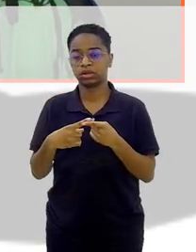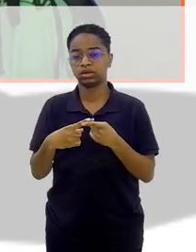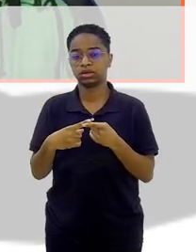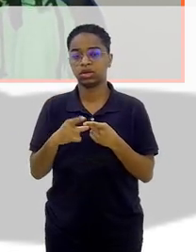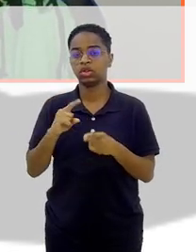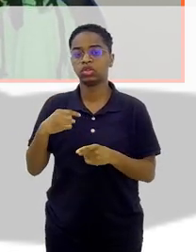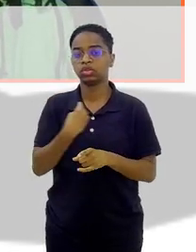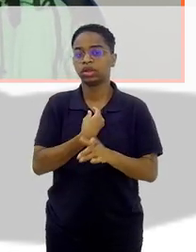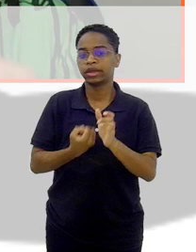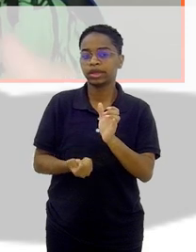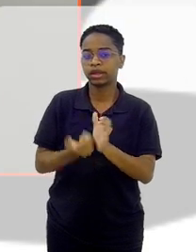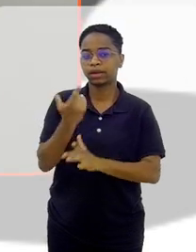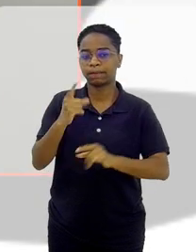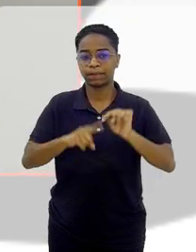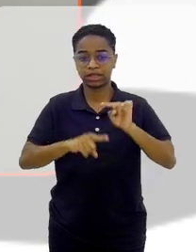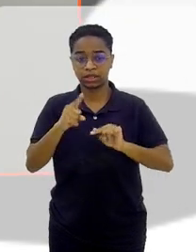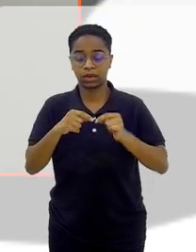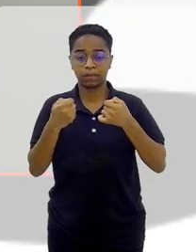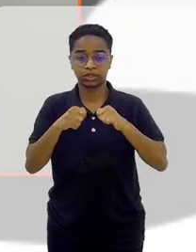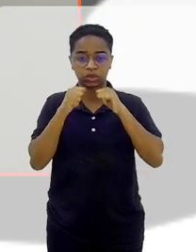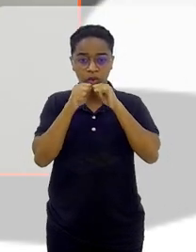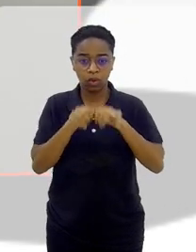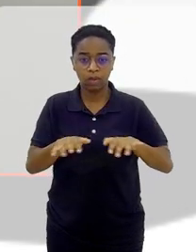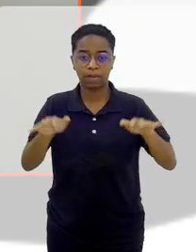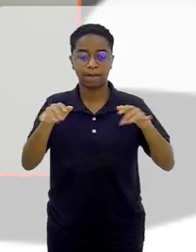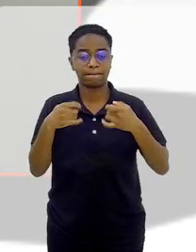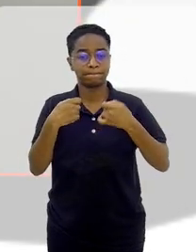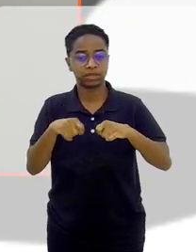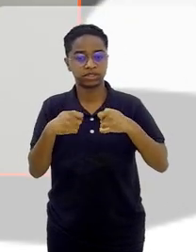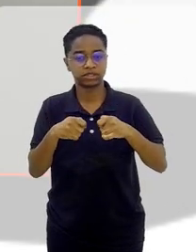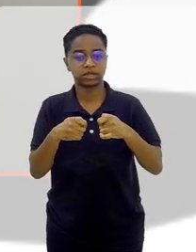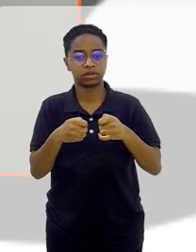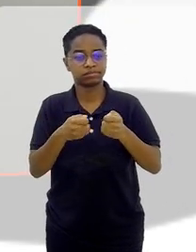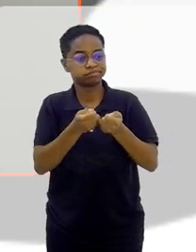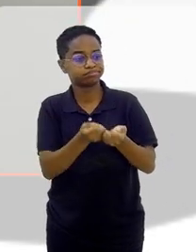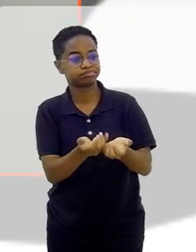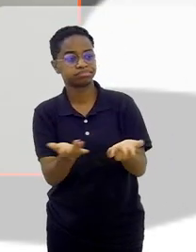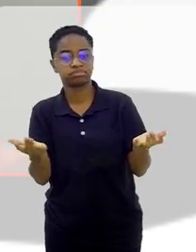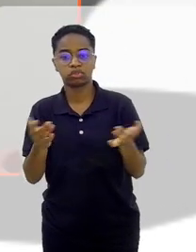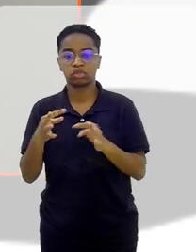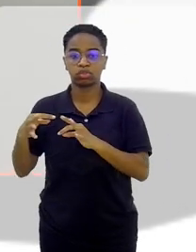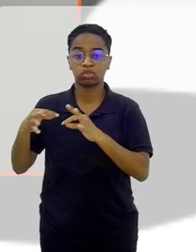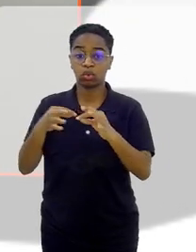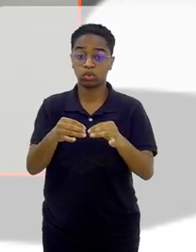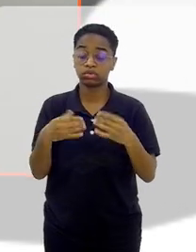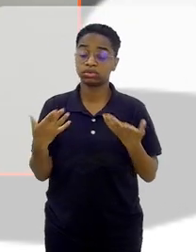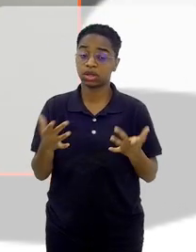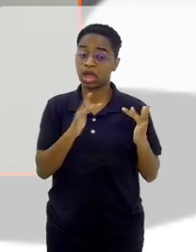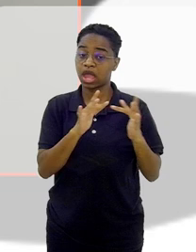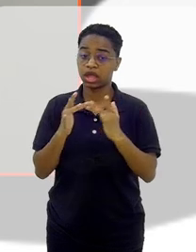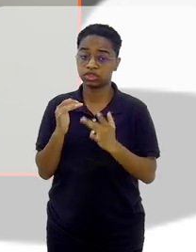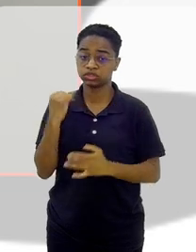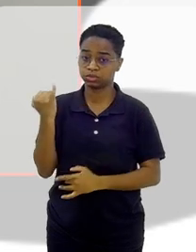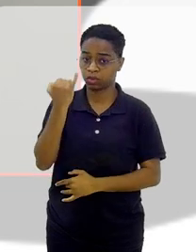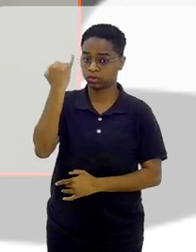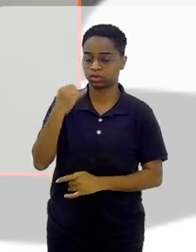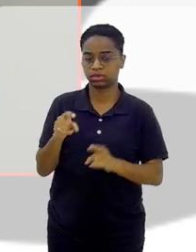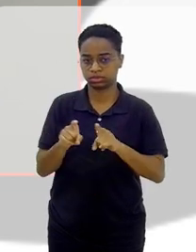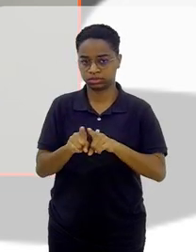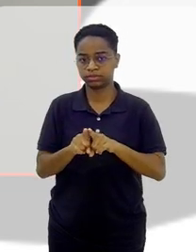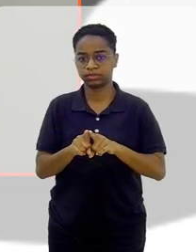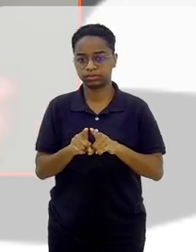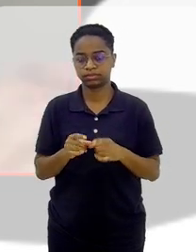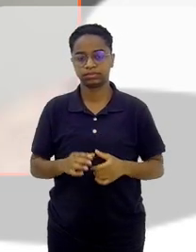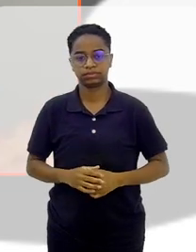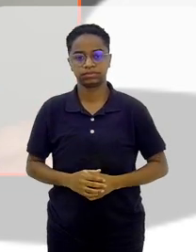um produto que era para ser compartilhado, que era para ser de todos. Então, a rede foi muito decisiva. Nós